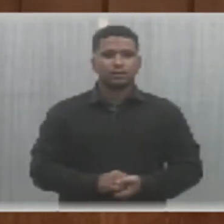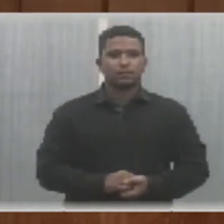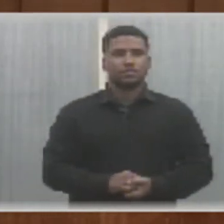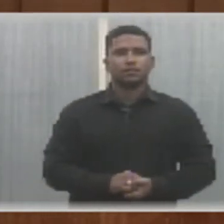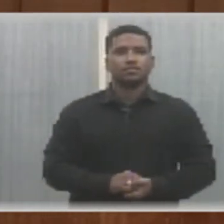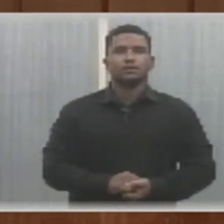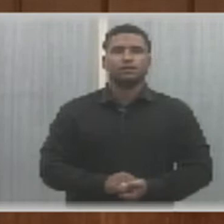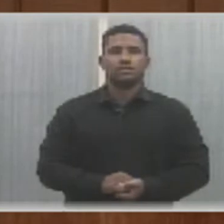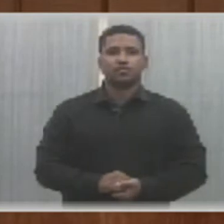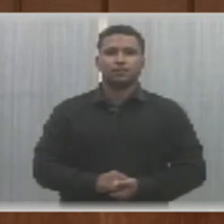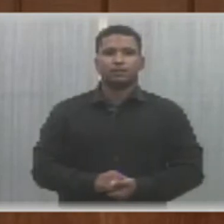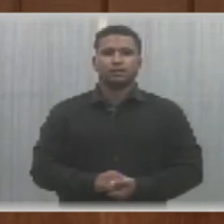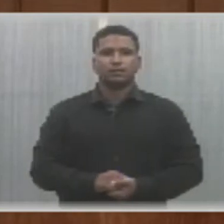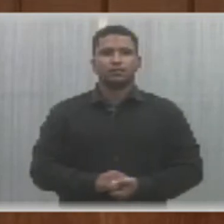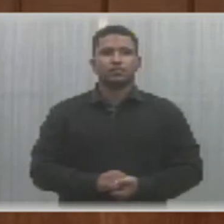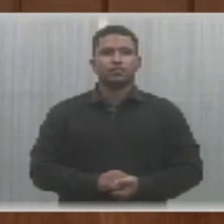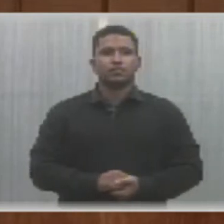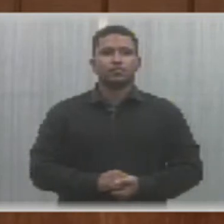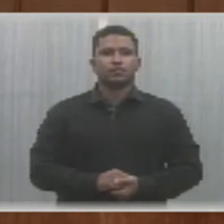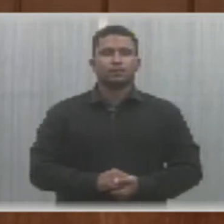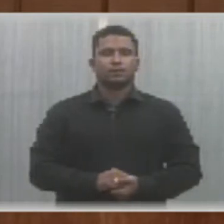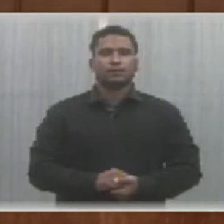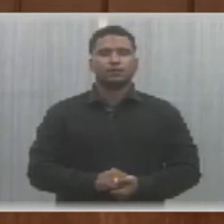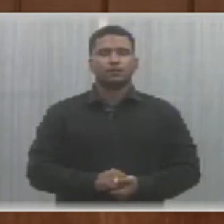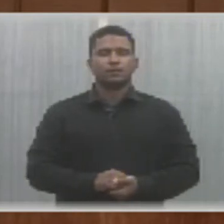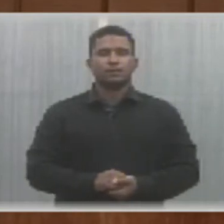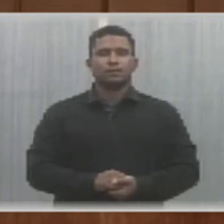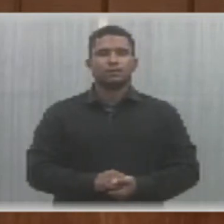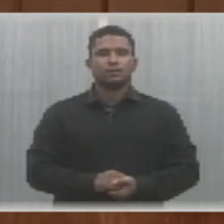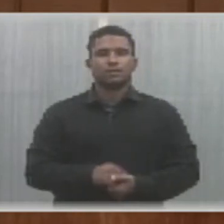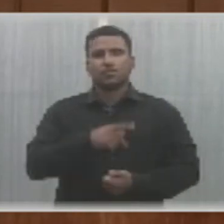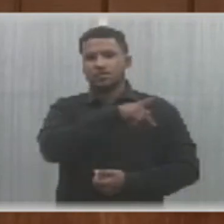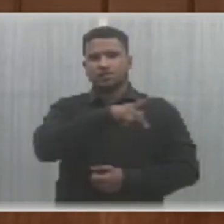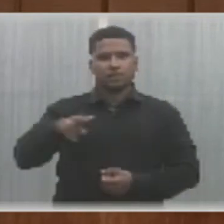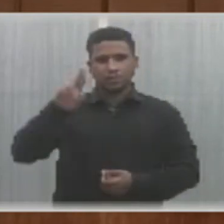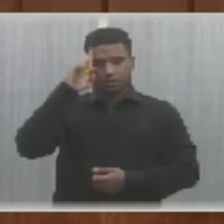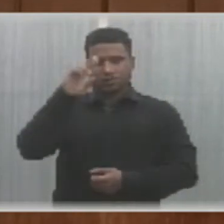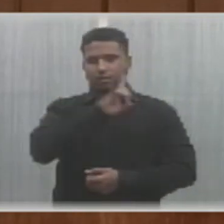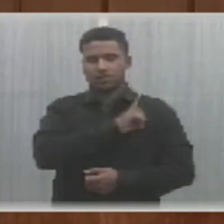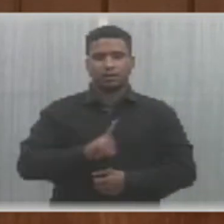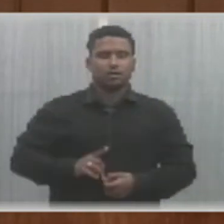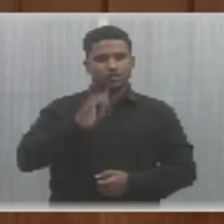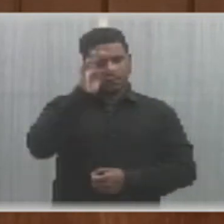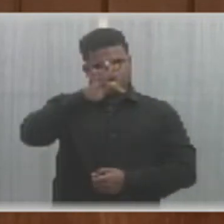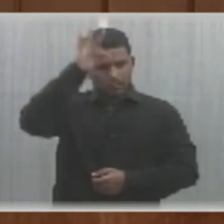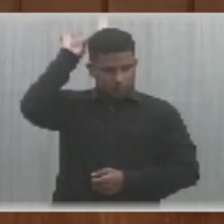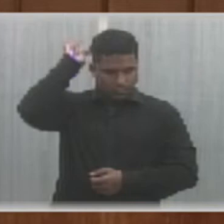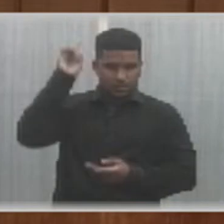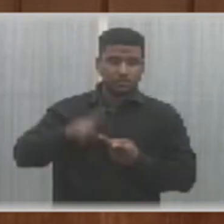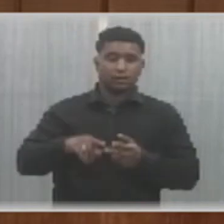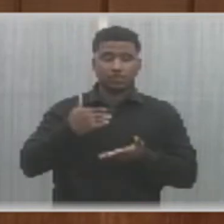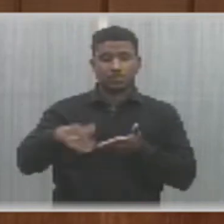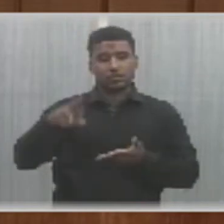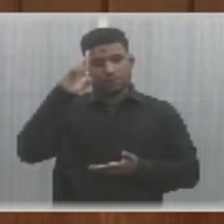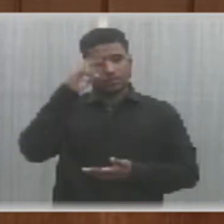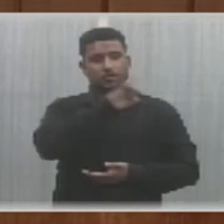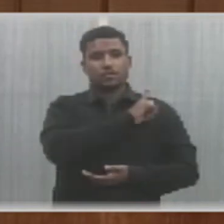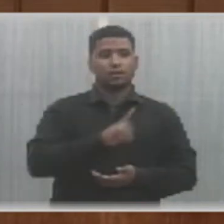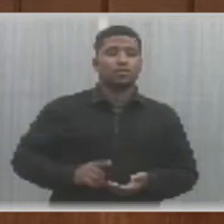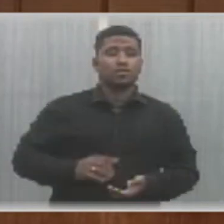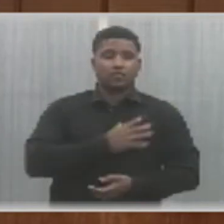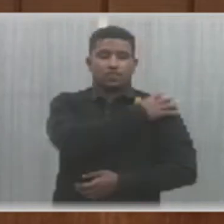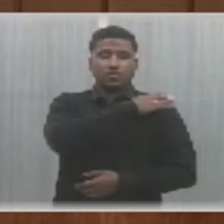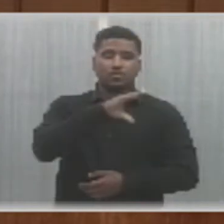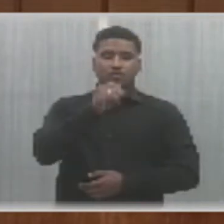19ª Legislatura da Assembleia Legislativa do Estado do Piauí, presidida pelo senhor deputado Temístico Luiz Filho e secretariado pelos senhores deputados,